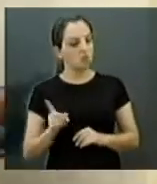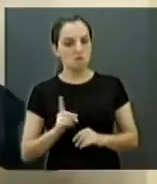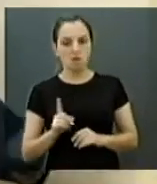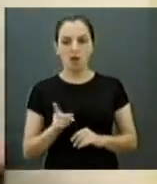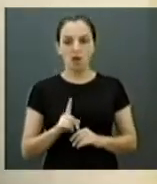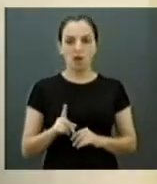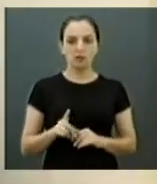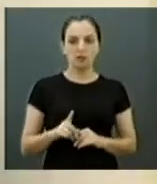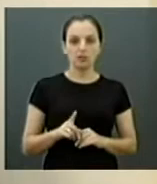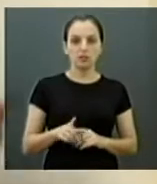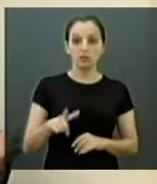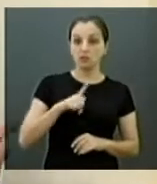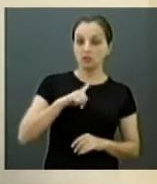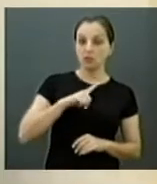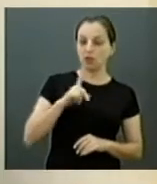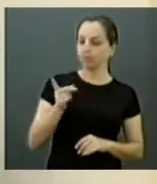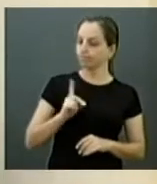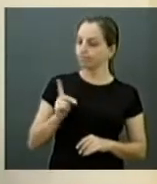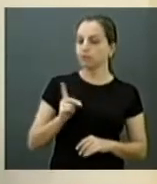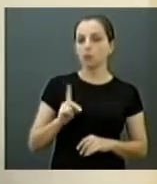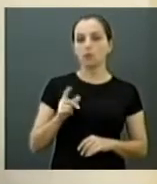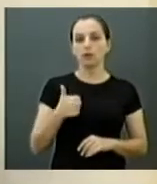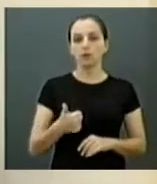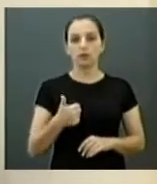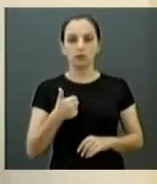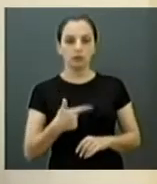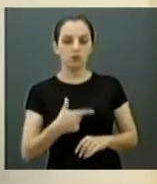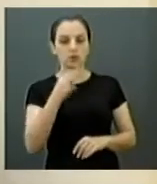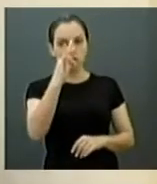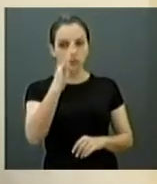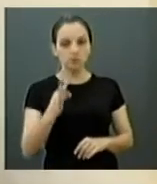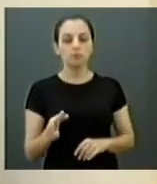Não sei se tem coragem ou não de falar. Não passa, doze por cento.